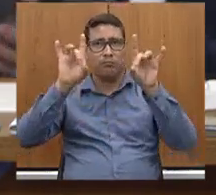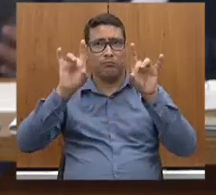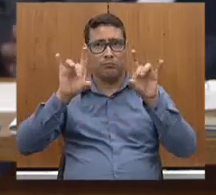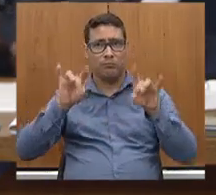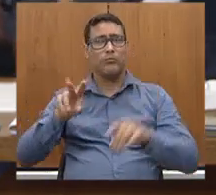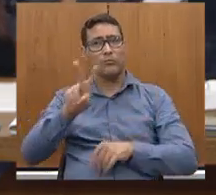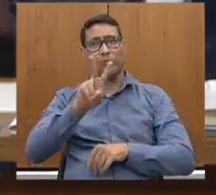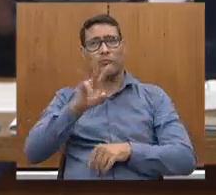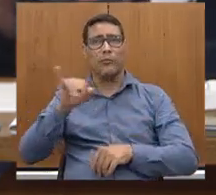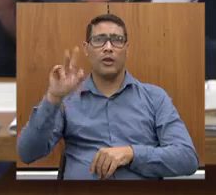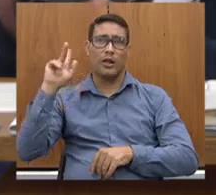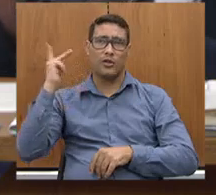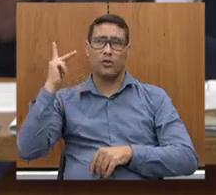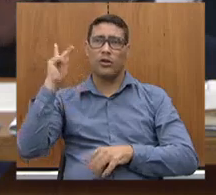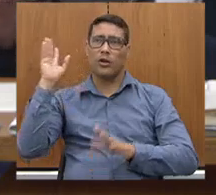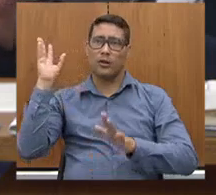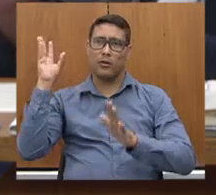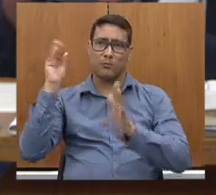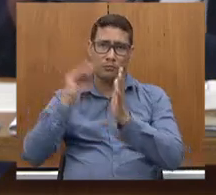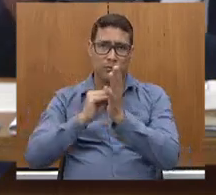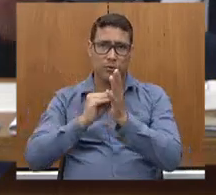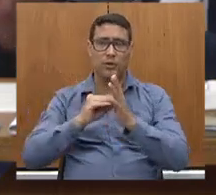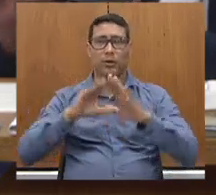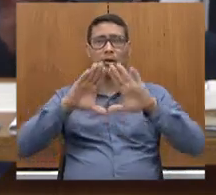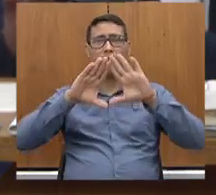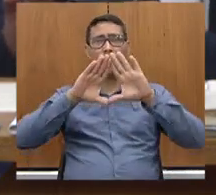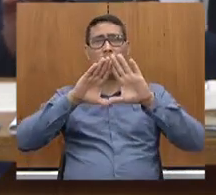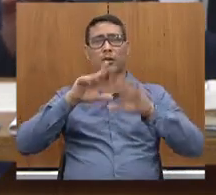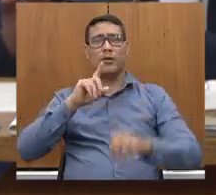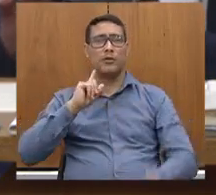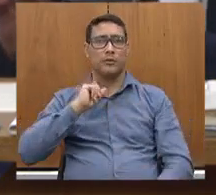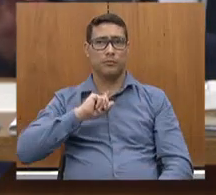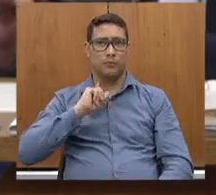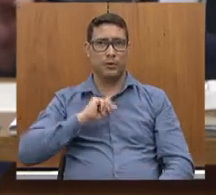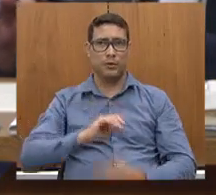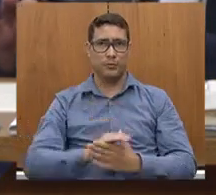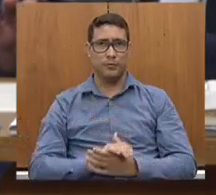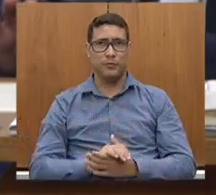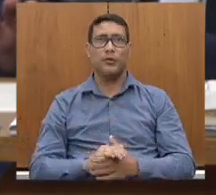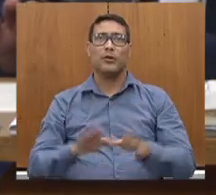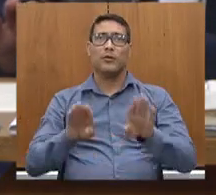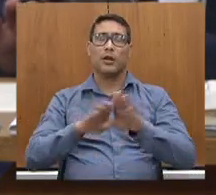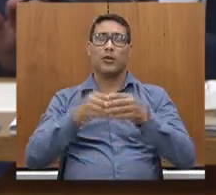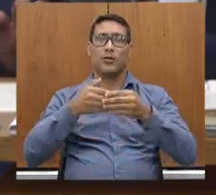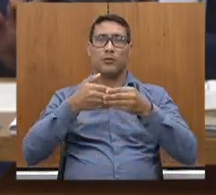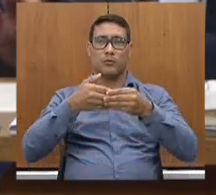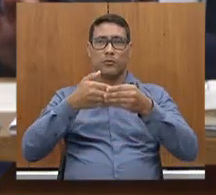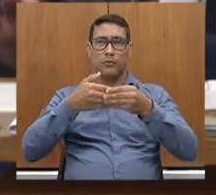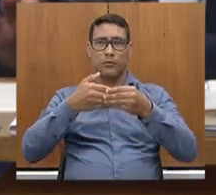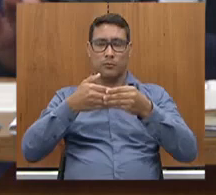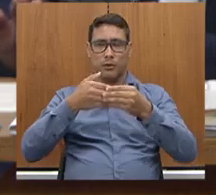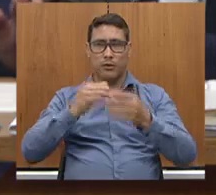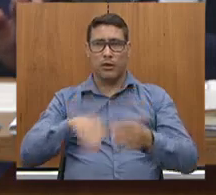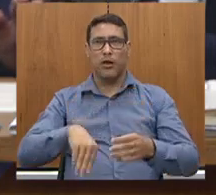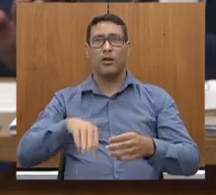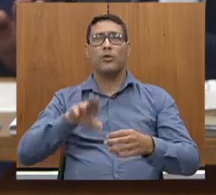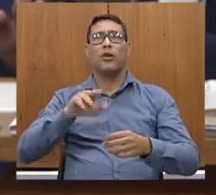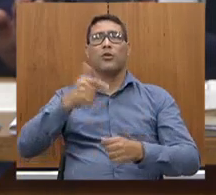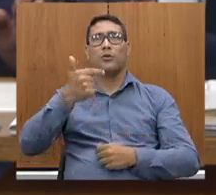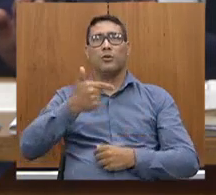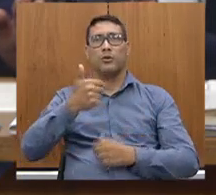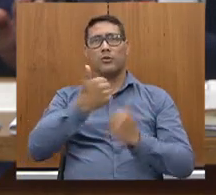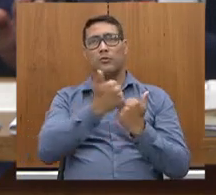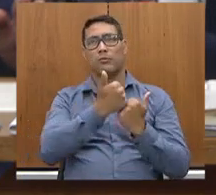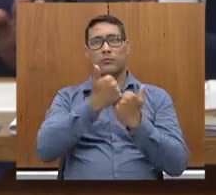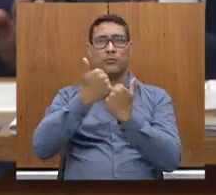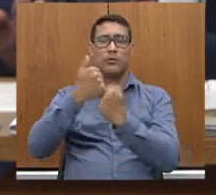Assembleia de Minas. Eu quero cumprimentar o deputado Antônio Carlos Arantes, nosso vice-presidente, a